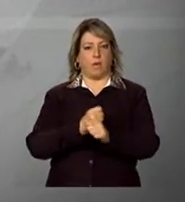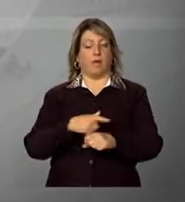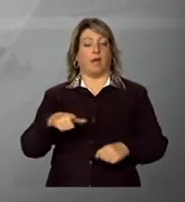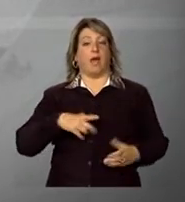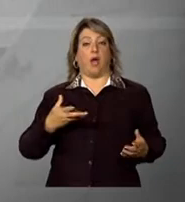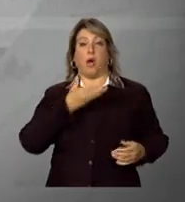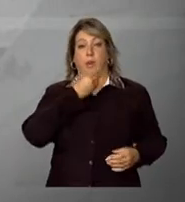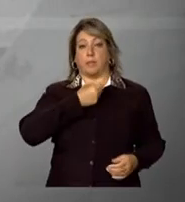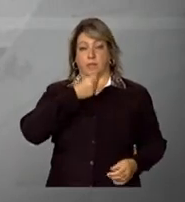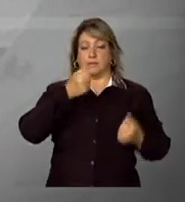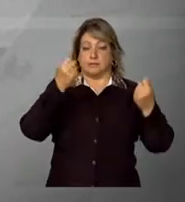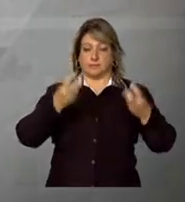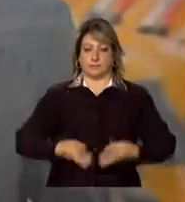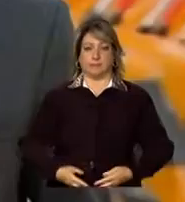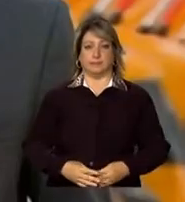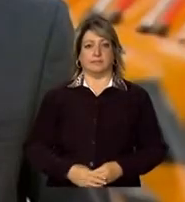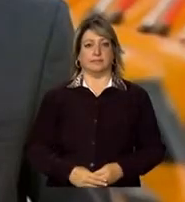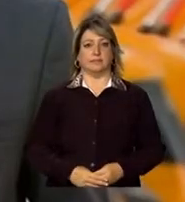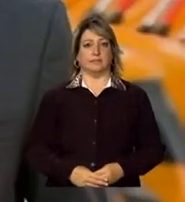Teresina. Paulo.